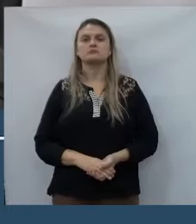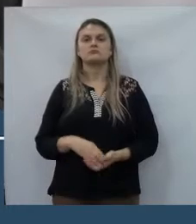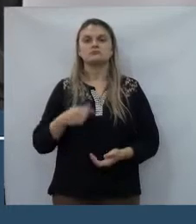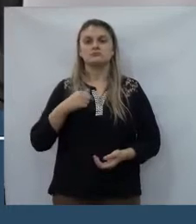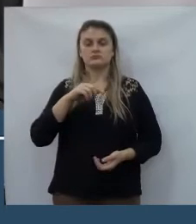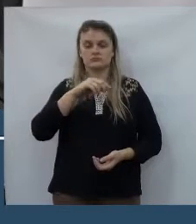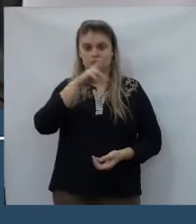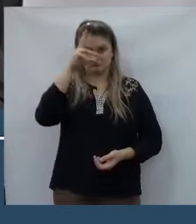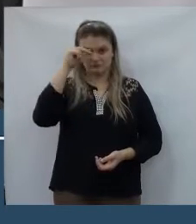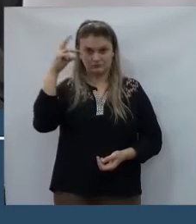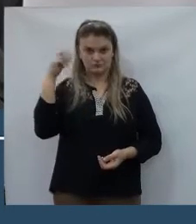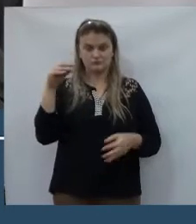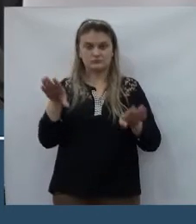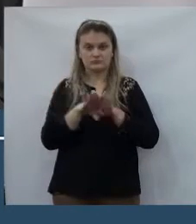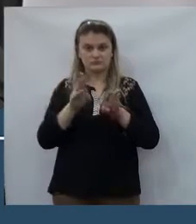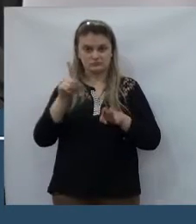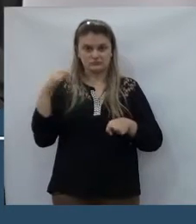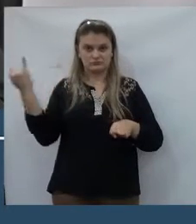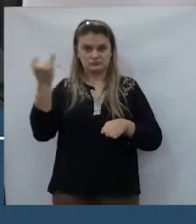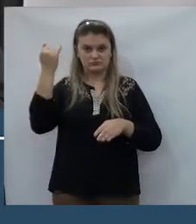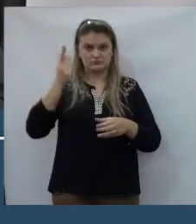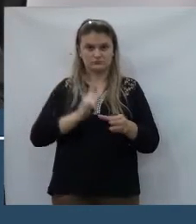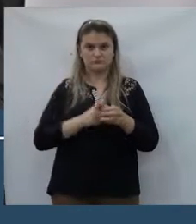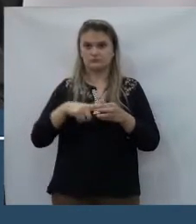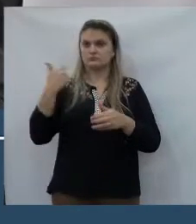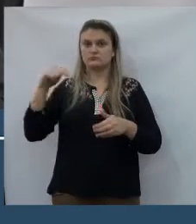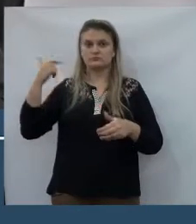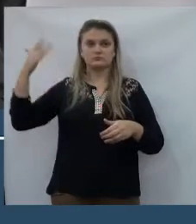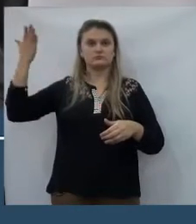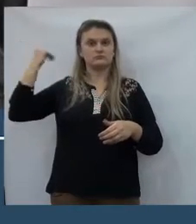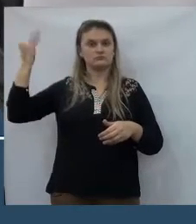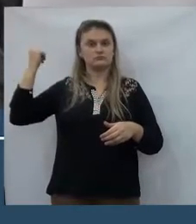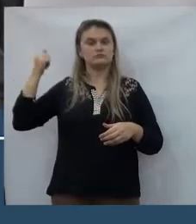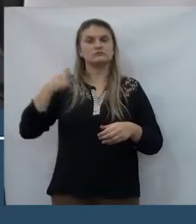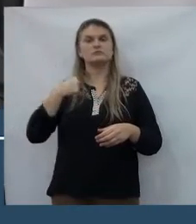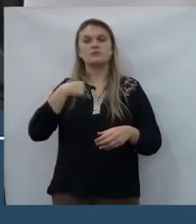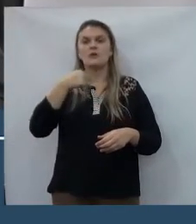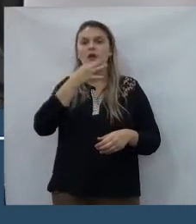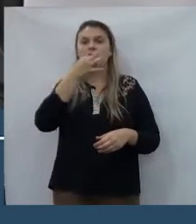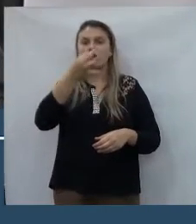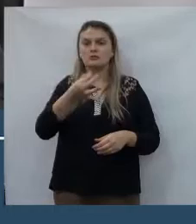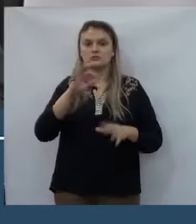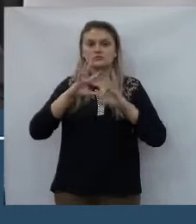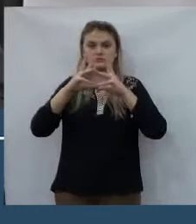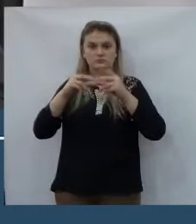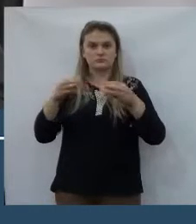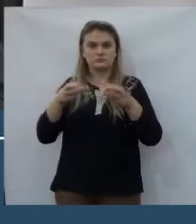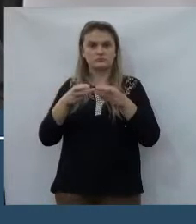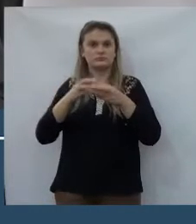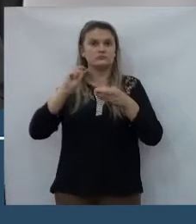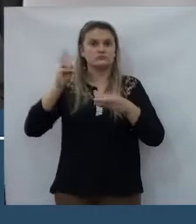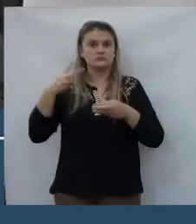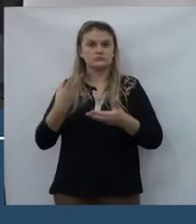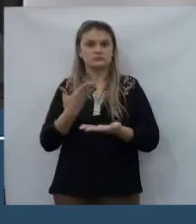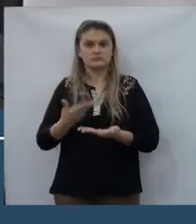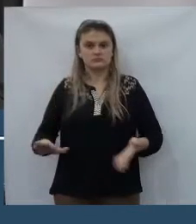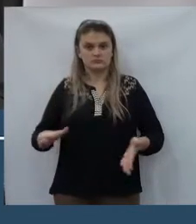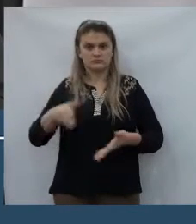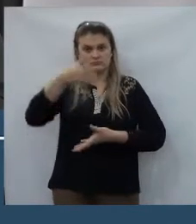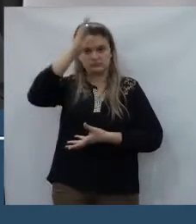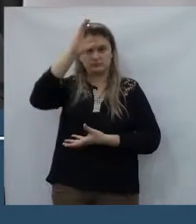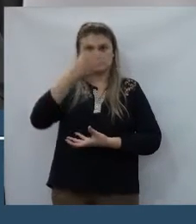importante era na cidade, não tinha. O receio de nós vereadores é que perdêssemos